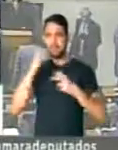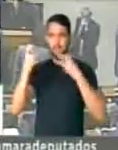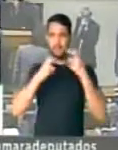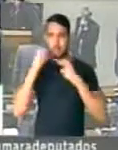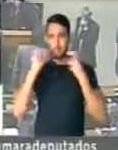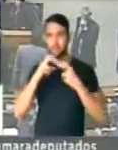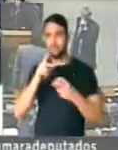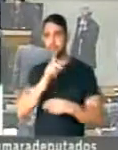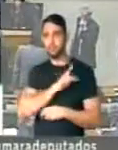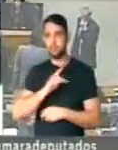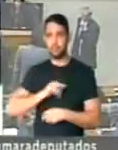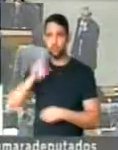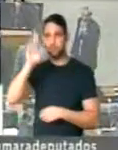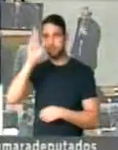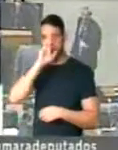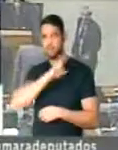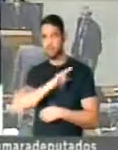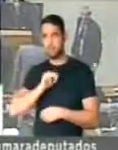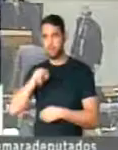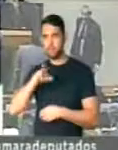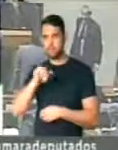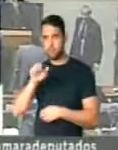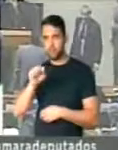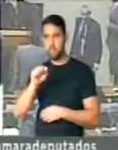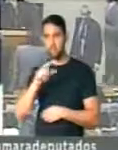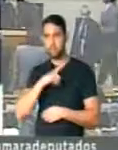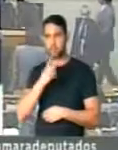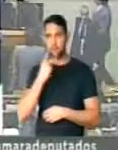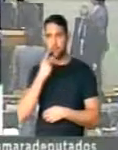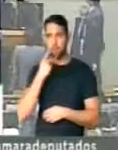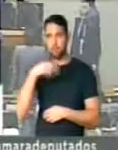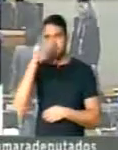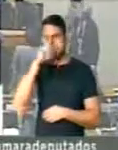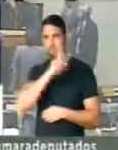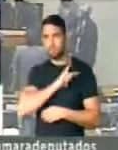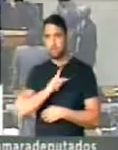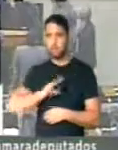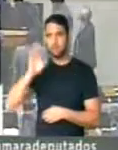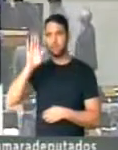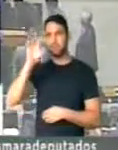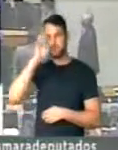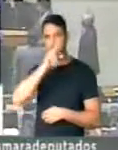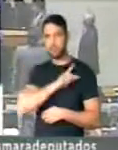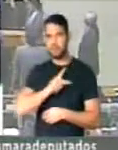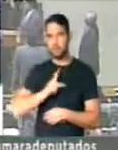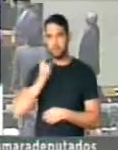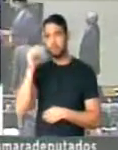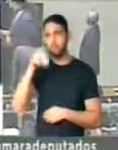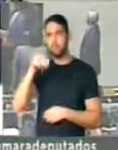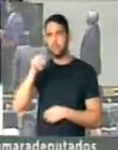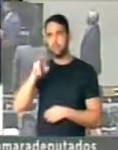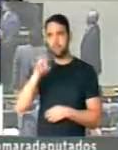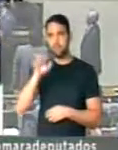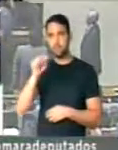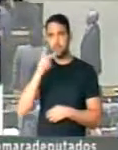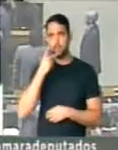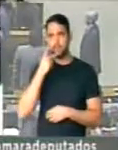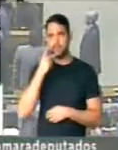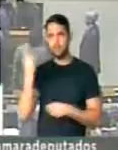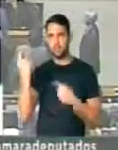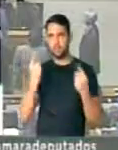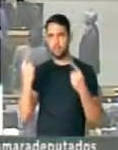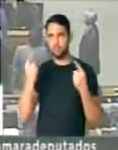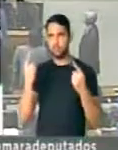de... O presidente Rodrigo Maia... Senhor eu estou com a palavra, senhor presidente. Presidente, minuto, um minuto, deputado Mauro. Quem está com a palavra?